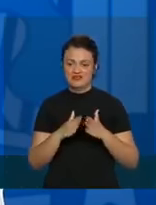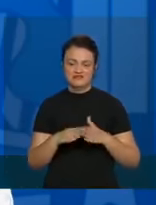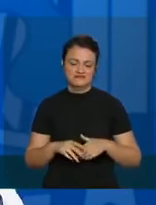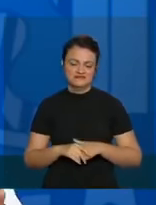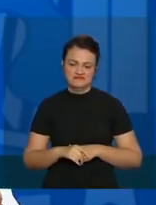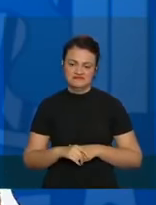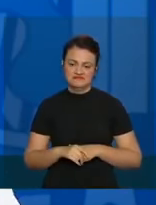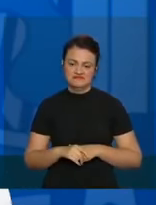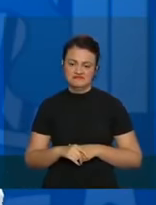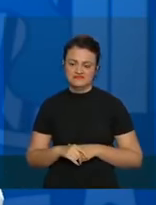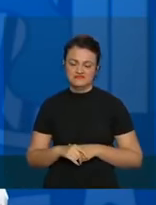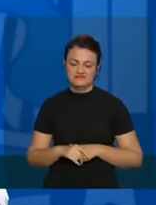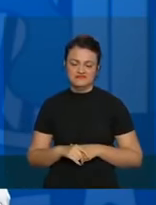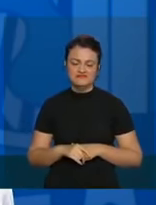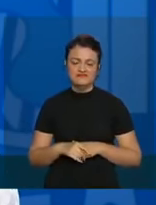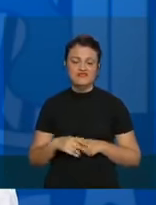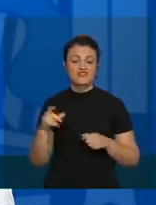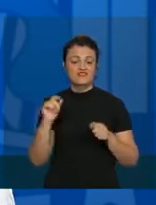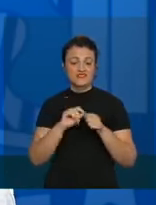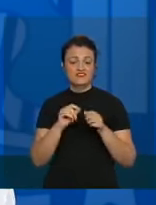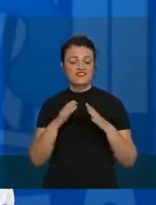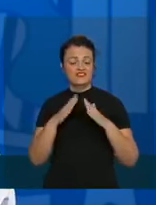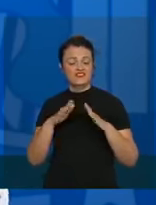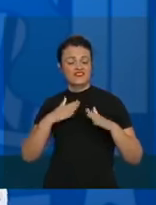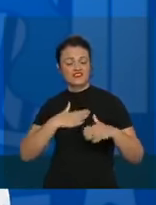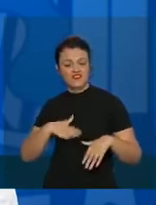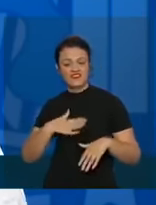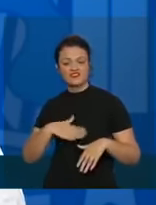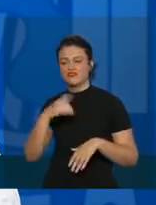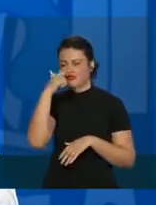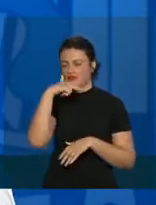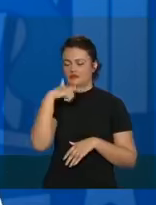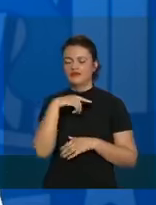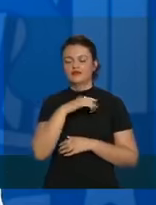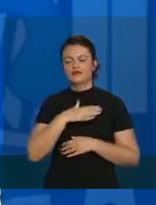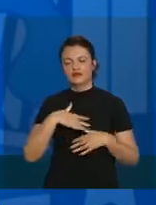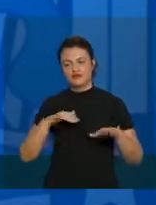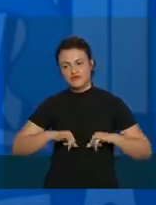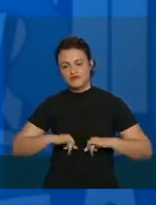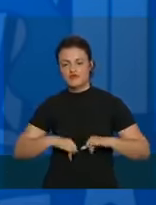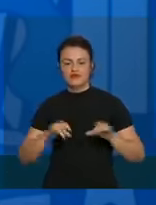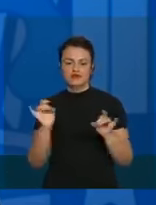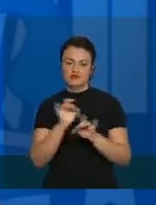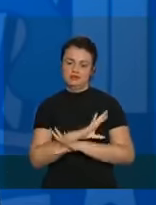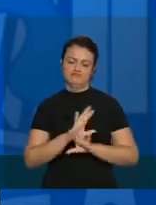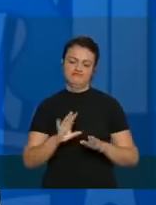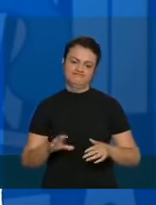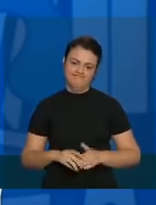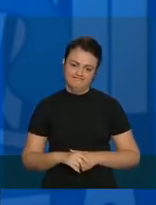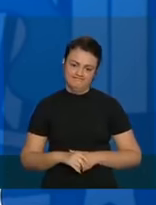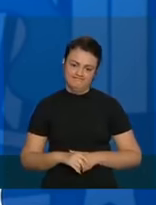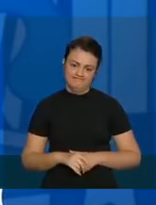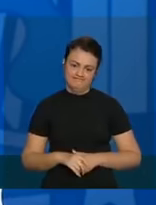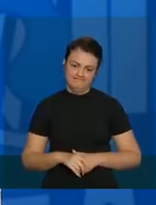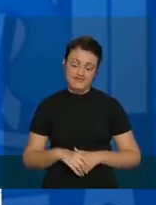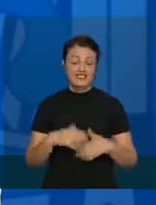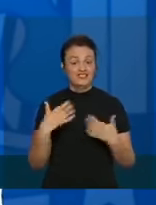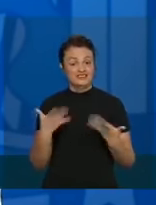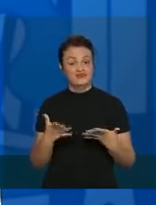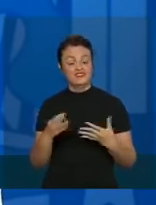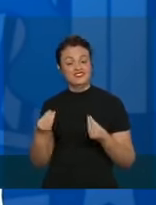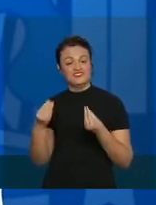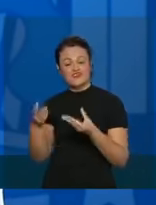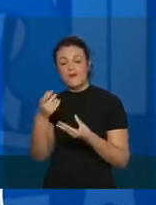Vai ser igual. Vai ficar em casa, vai ter a gripe, vai ter e vai sair. Então, se a gente der um